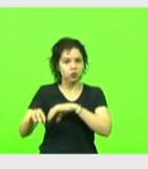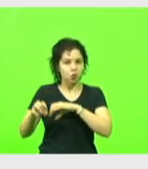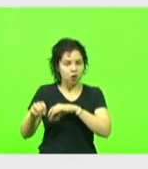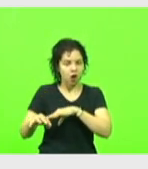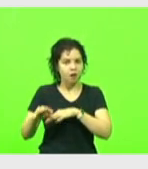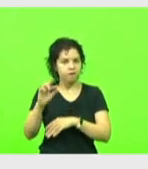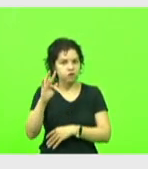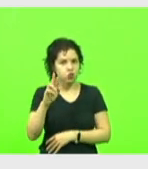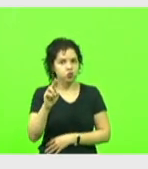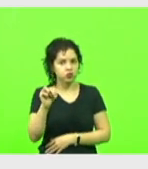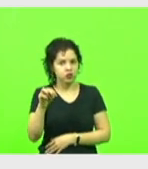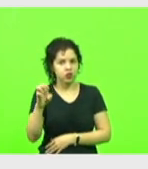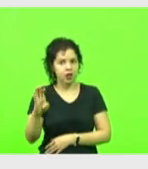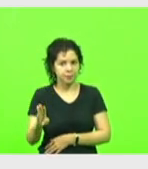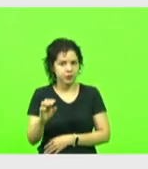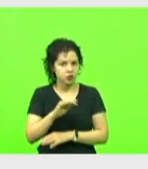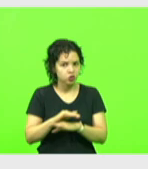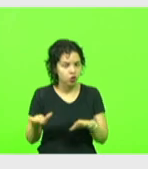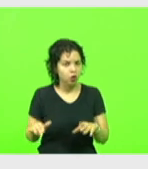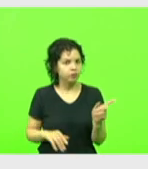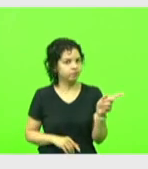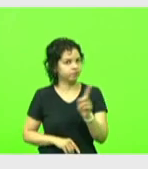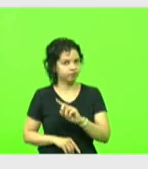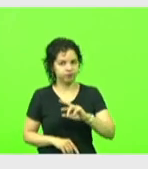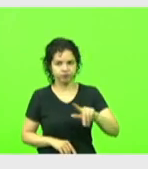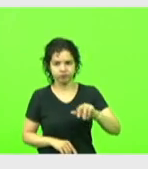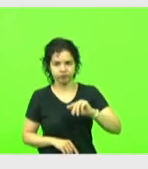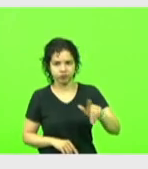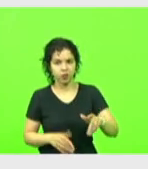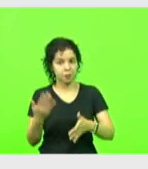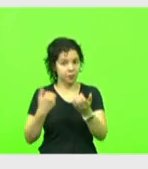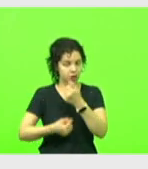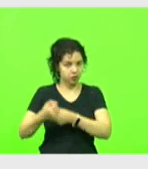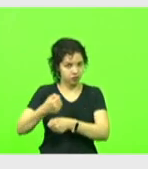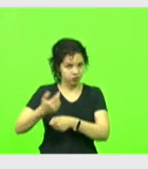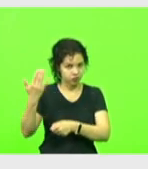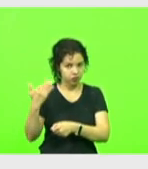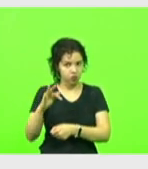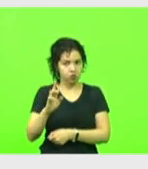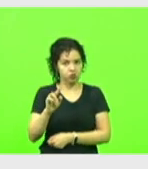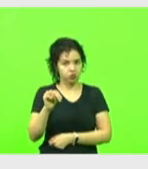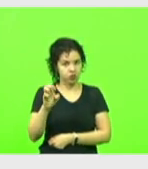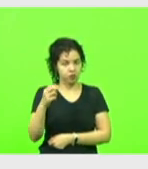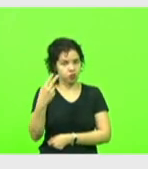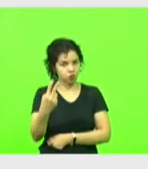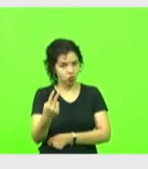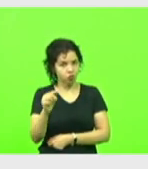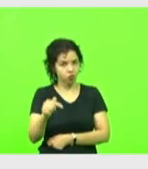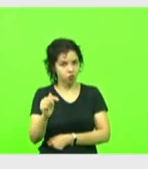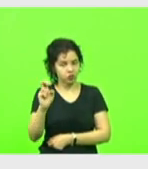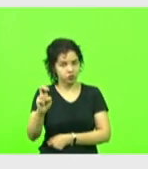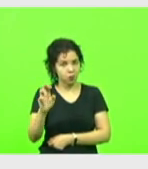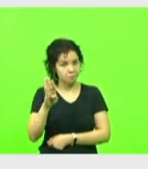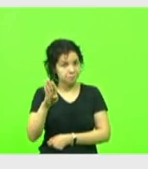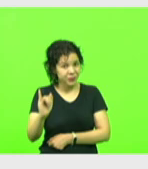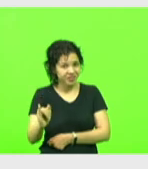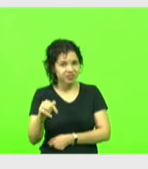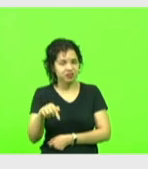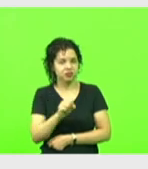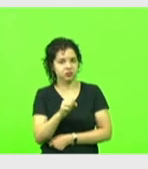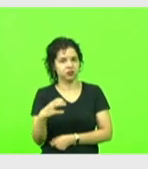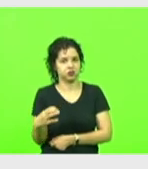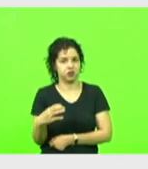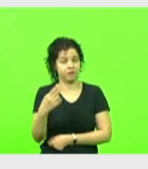Fundeb. O ano passado, Fundeb foi 2,5 bilhões em Santa Catarina, mas os 25,